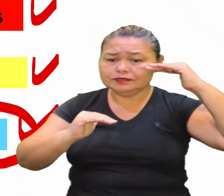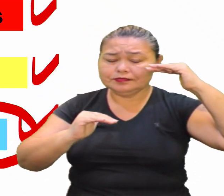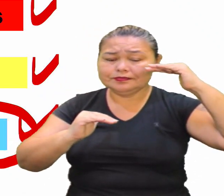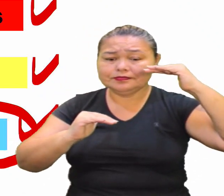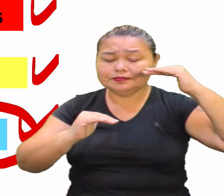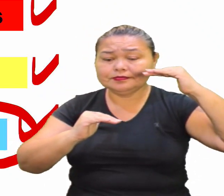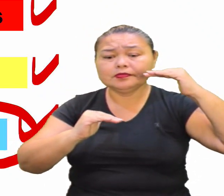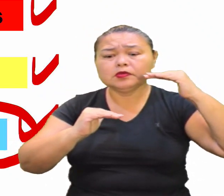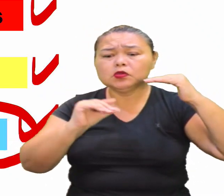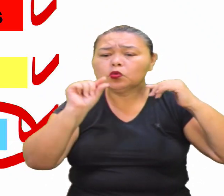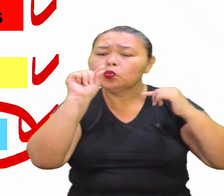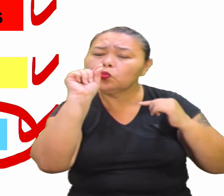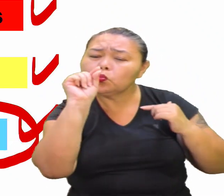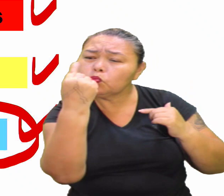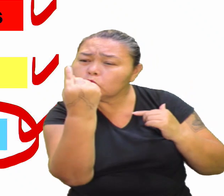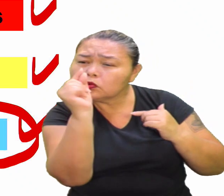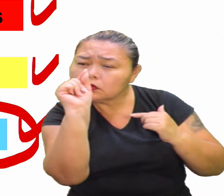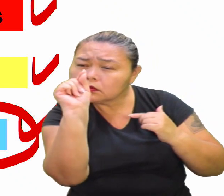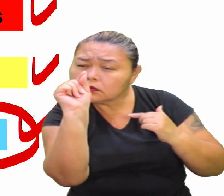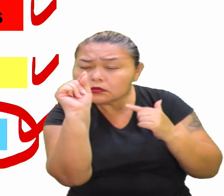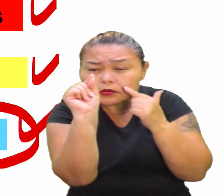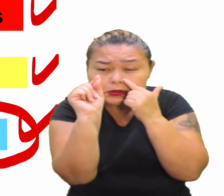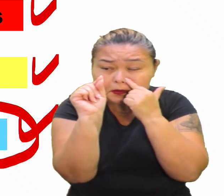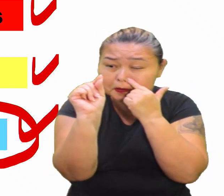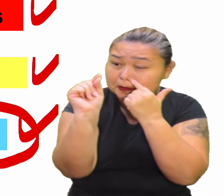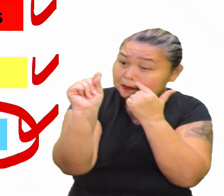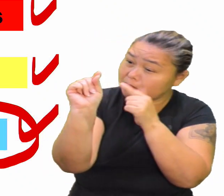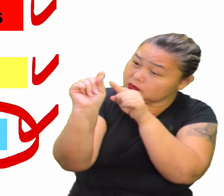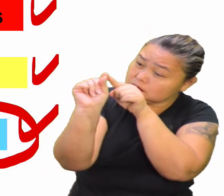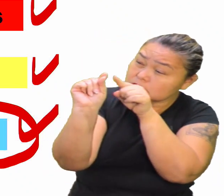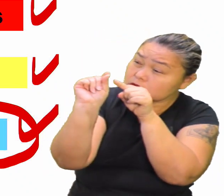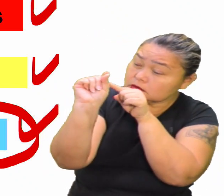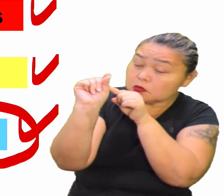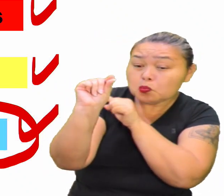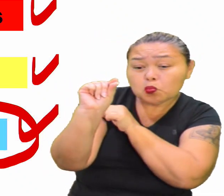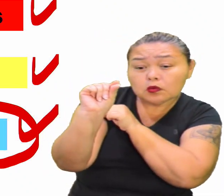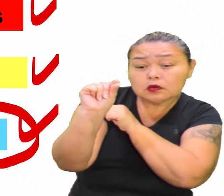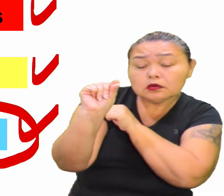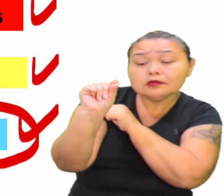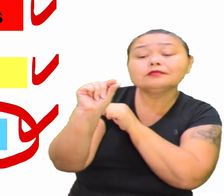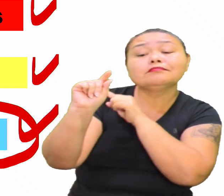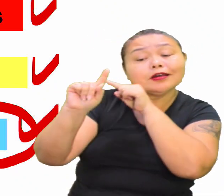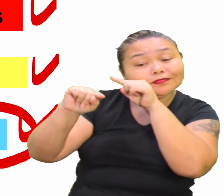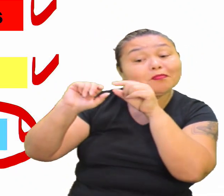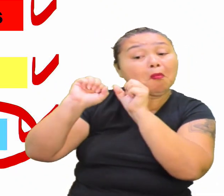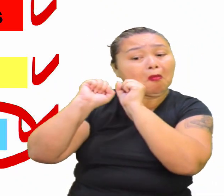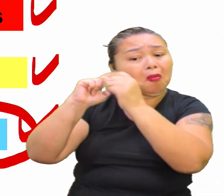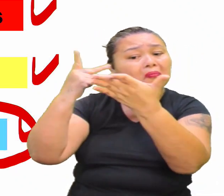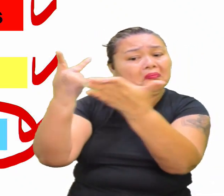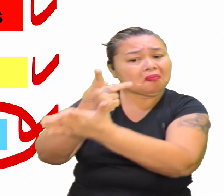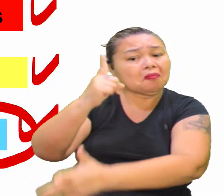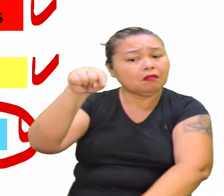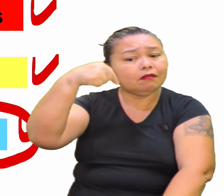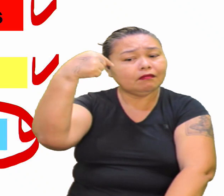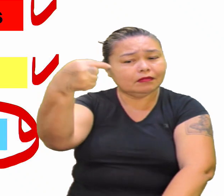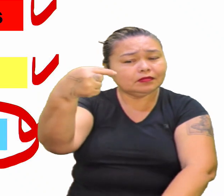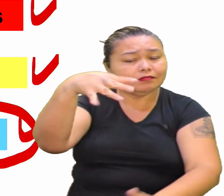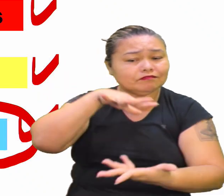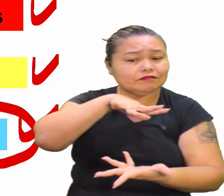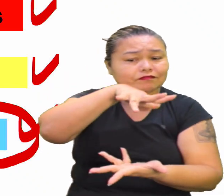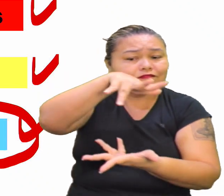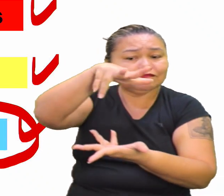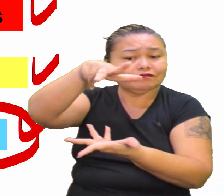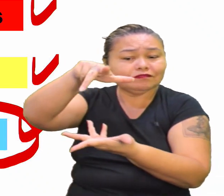E um pontinho que ele faz Qualquer coisinha Que ele pode Pode ter consequências mundiais